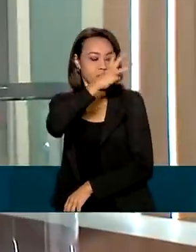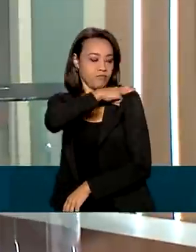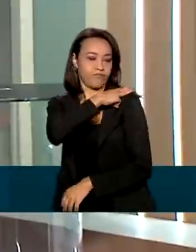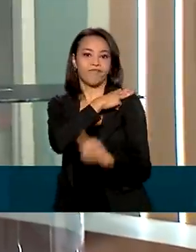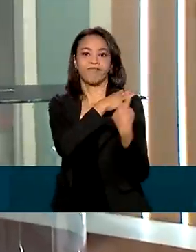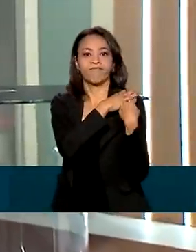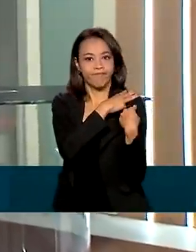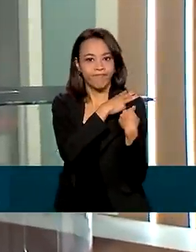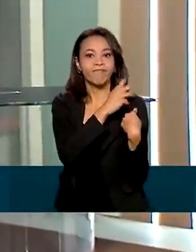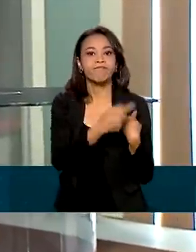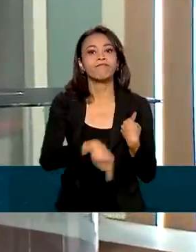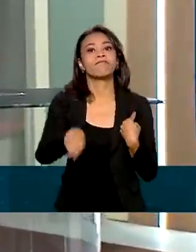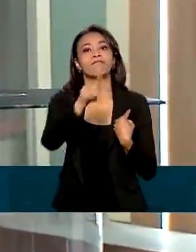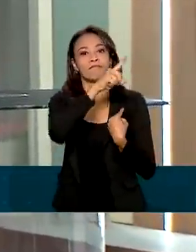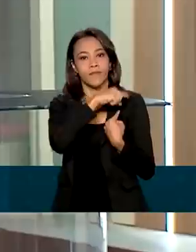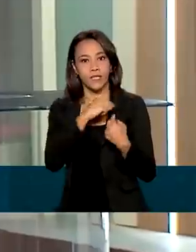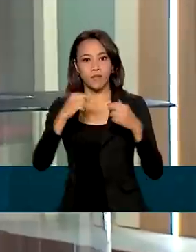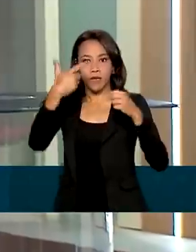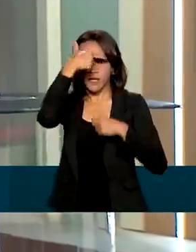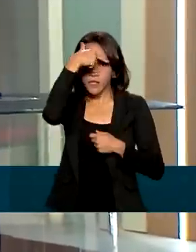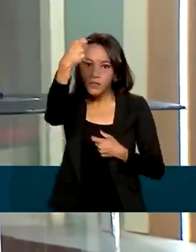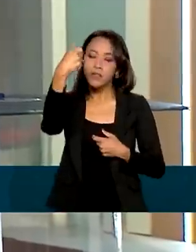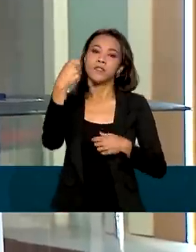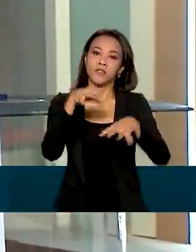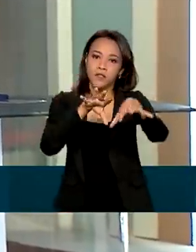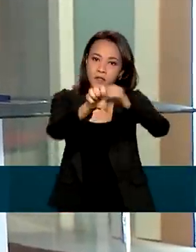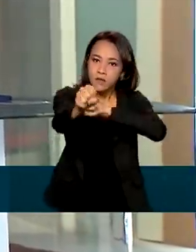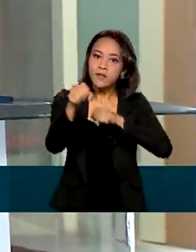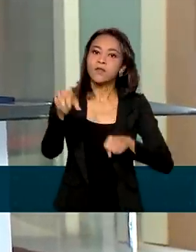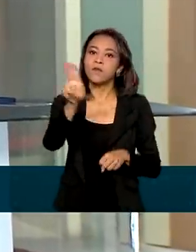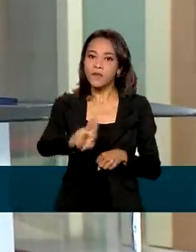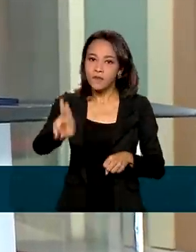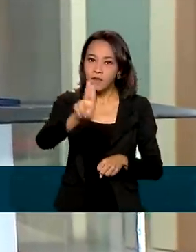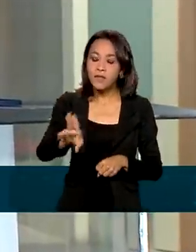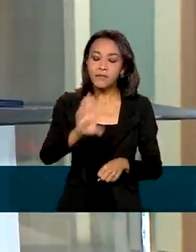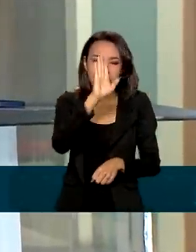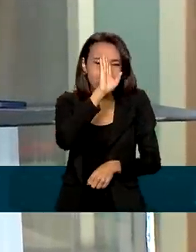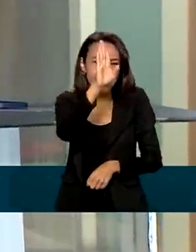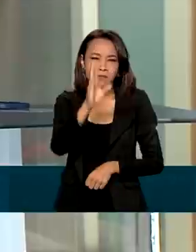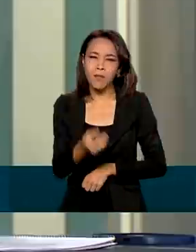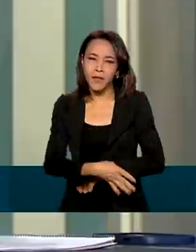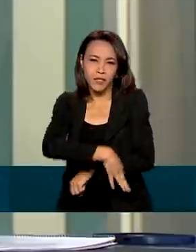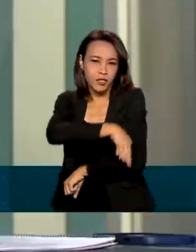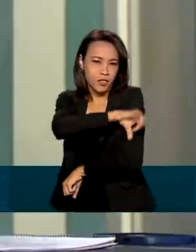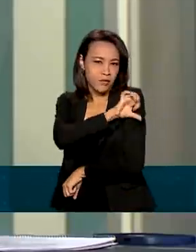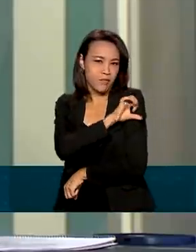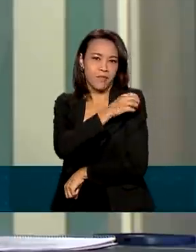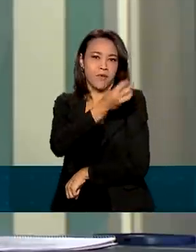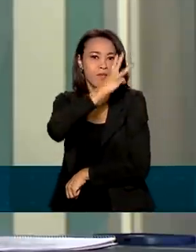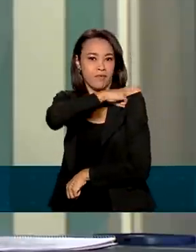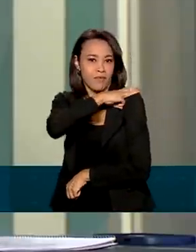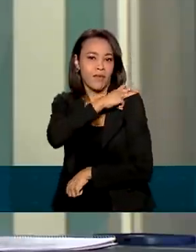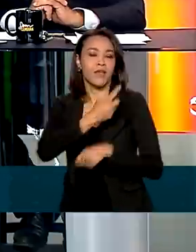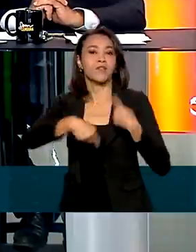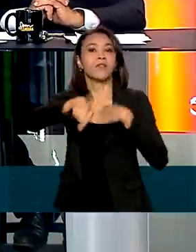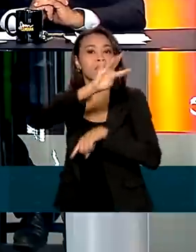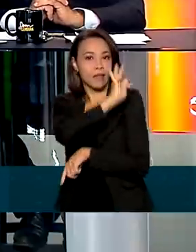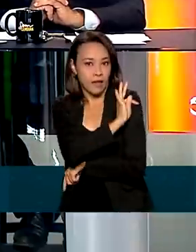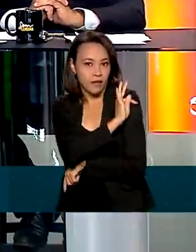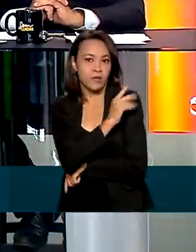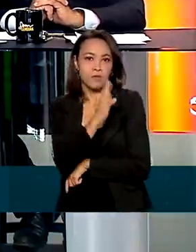e nível superior também, mas sobretudo o nível médio e técnico. O agronegócio